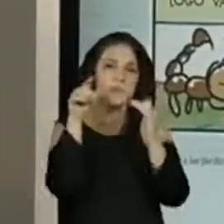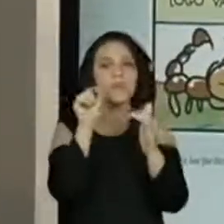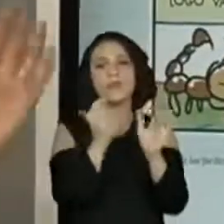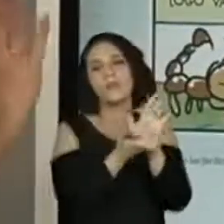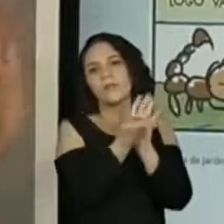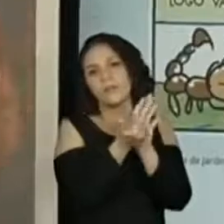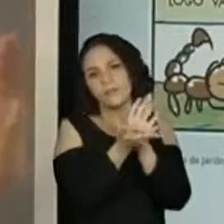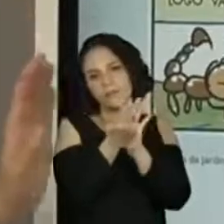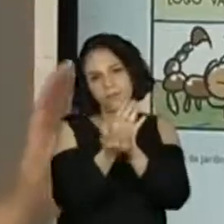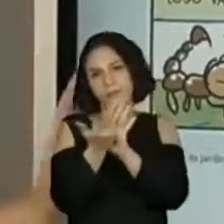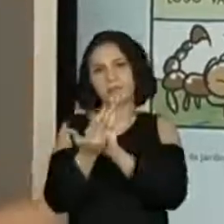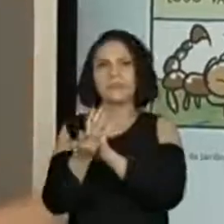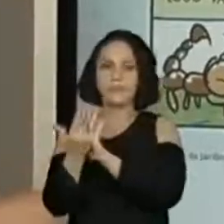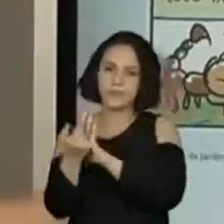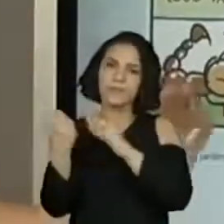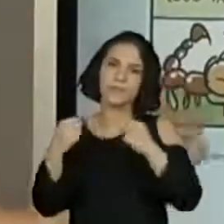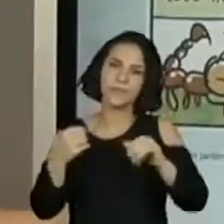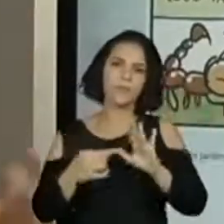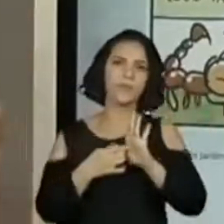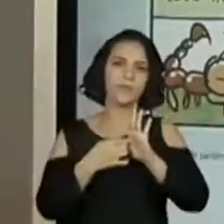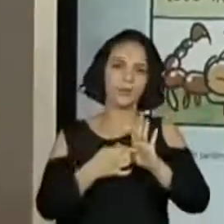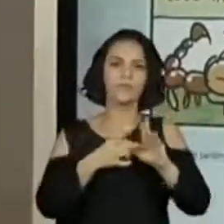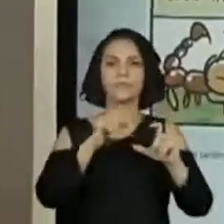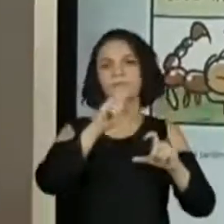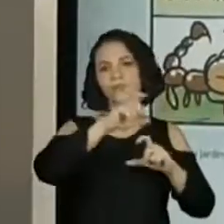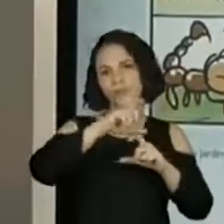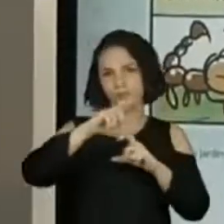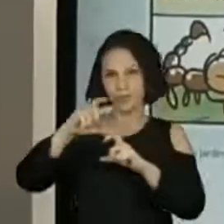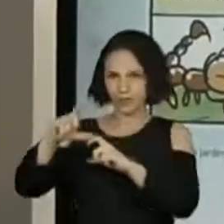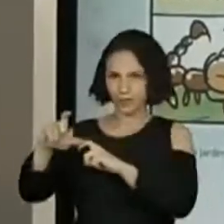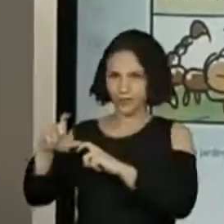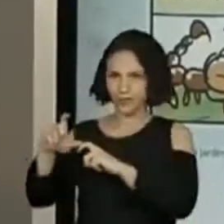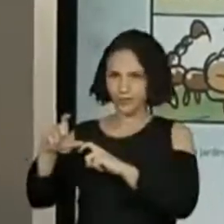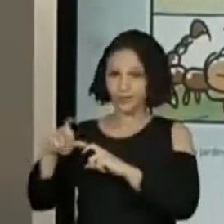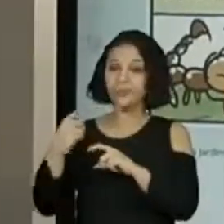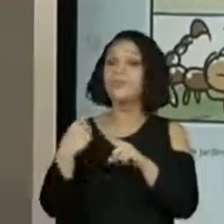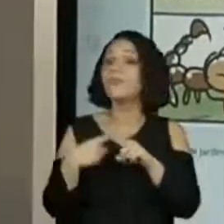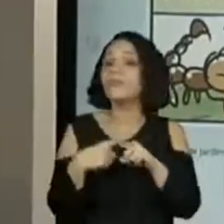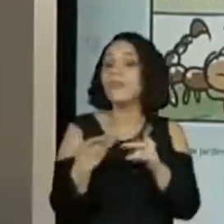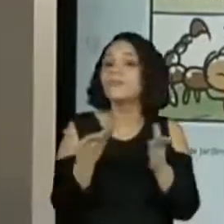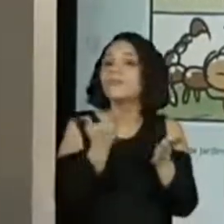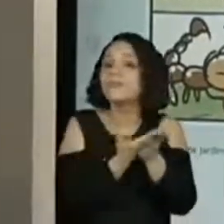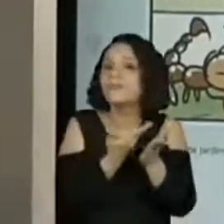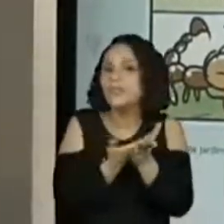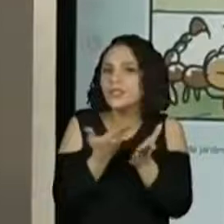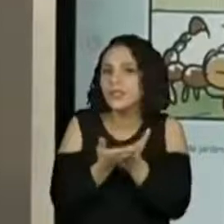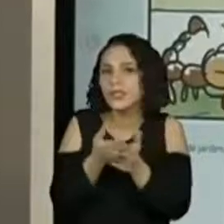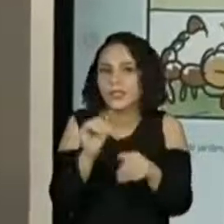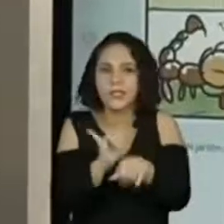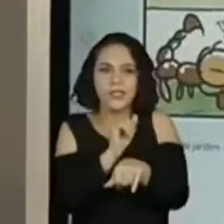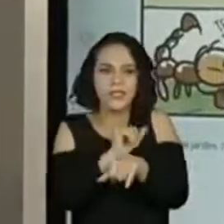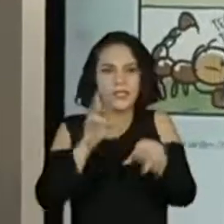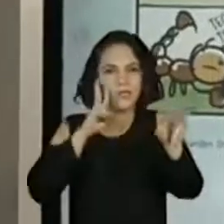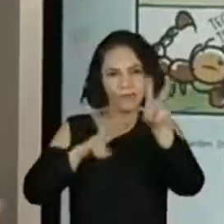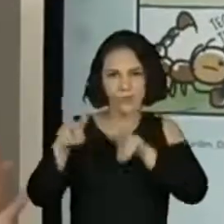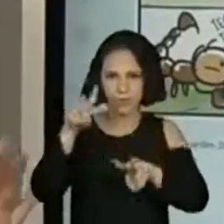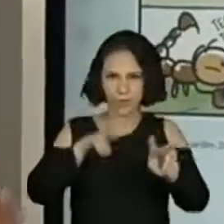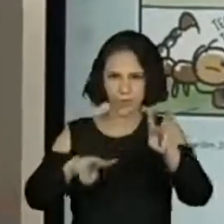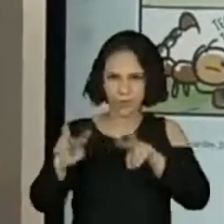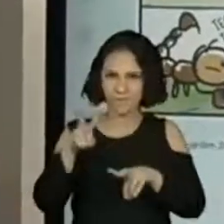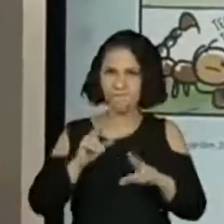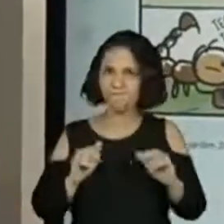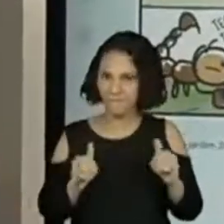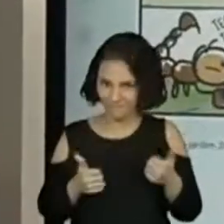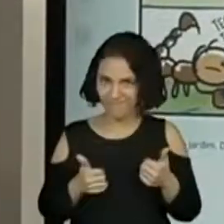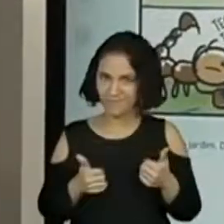cartunista trouxe e a gente precisou trazer a tirinha, porque a gente está aí estudando esses recursos gráficos, tá bom? É muito